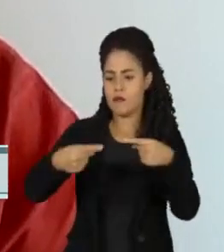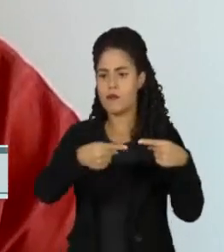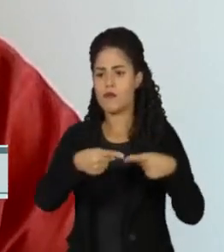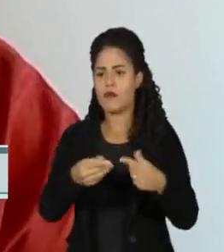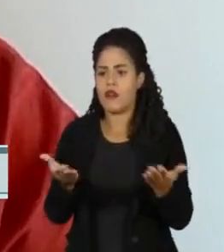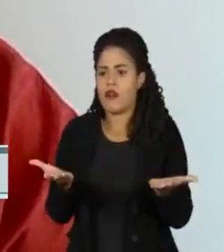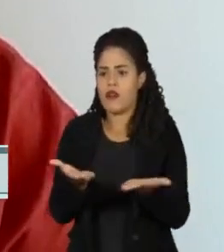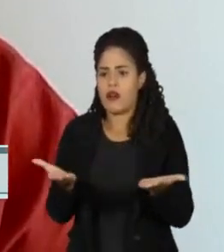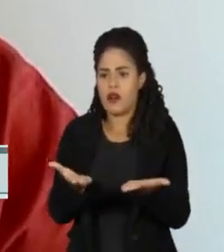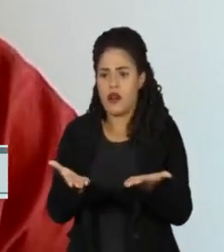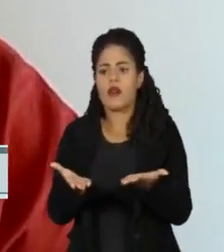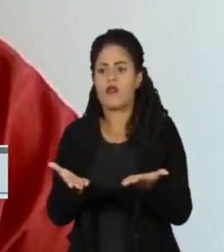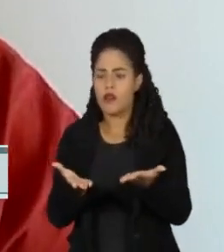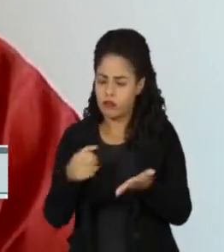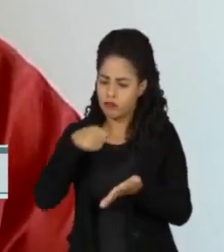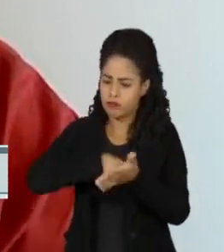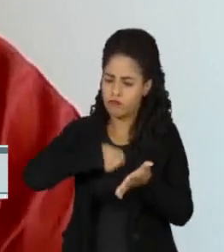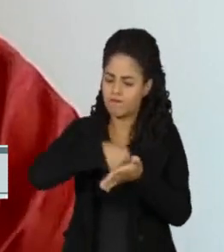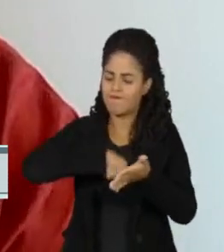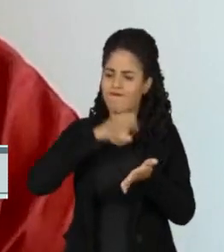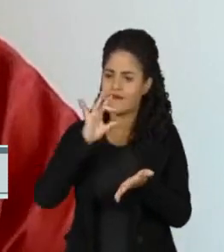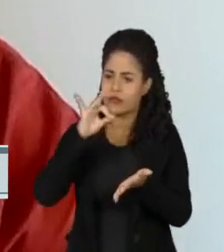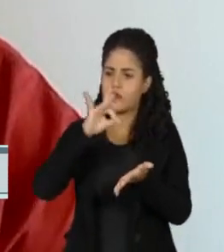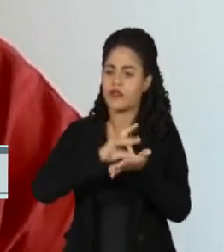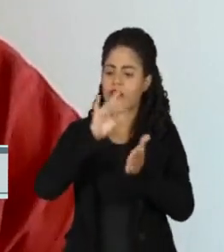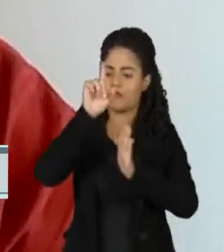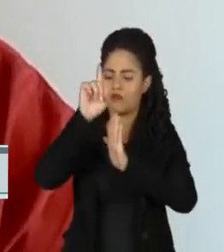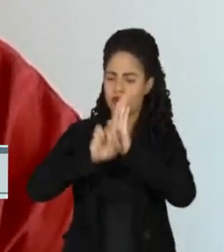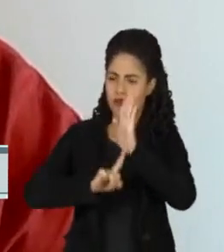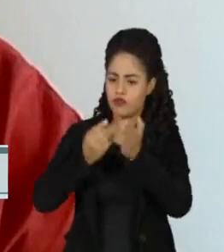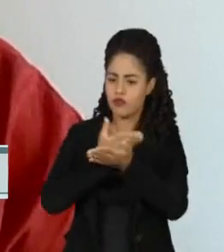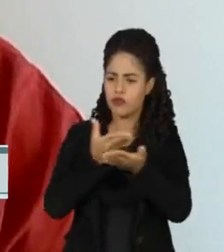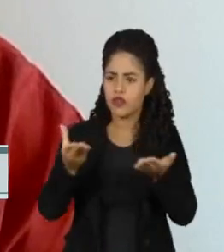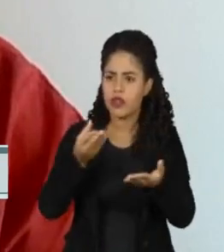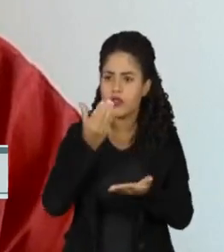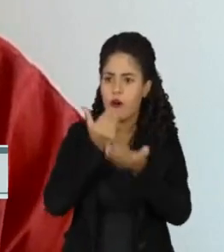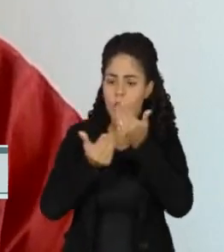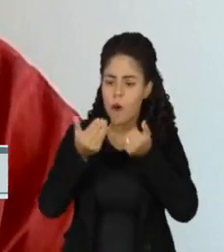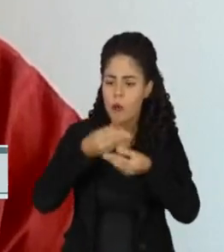governantes lutem por isso, Para garantir esse direito aí para a alimentação de toda a população.